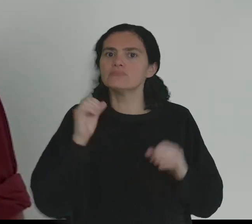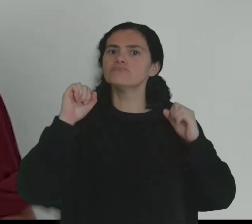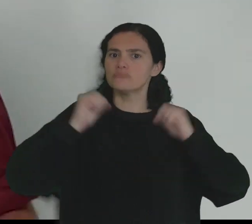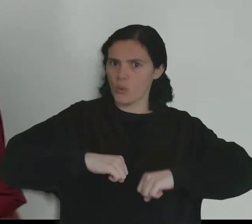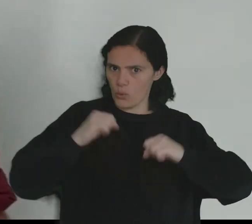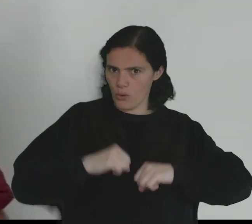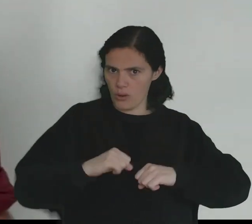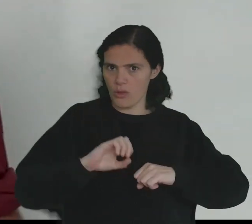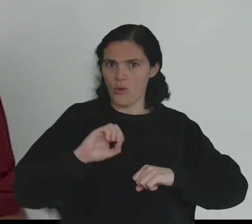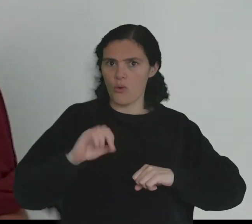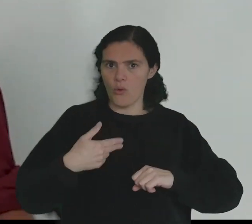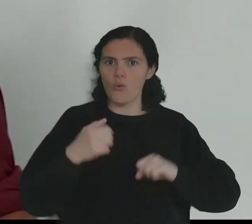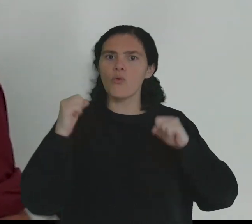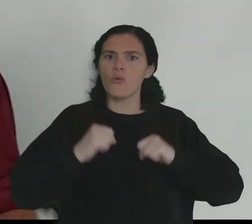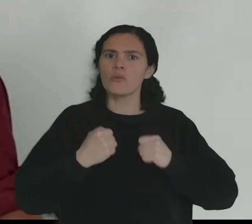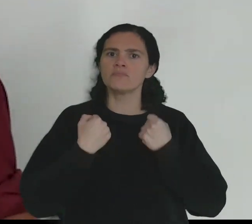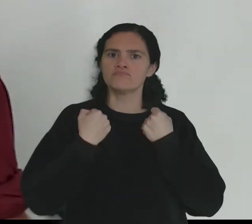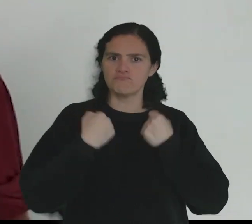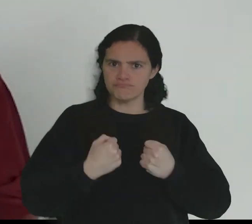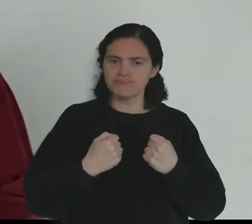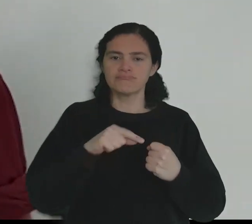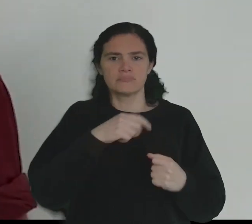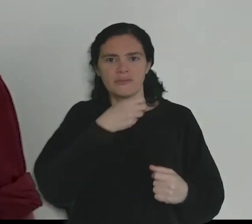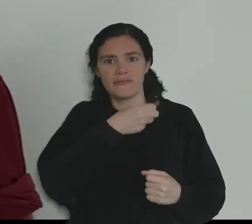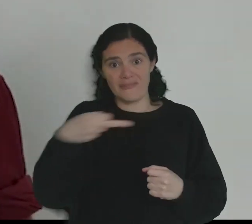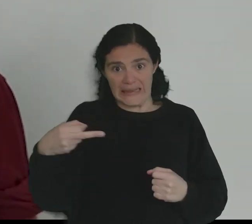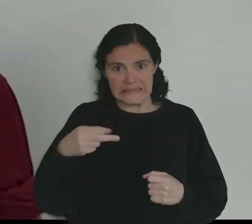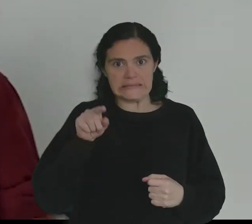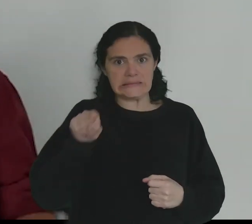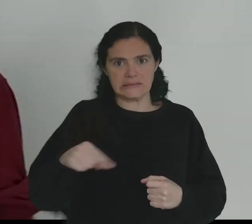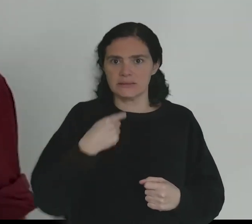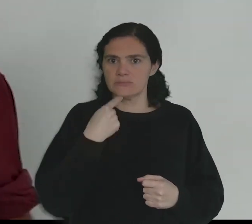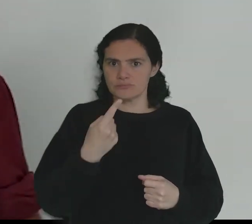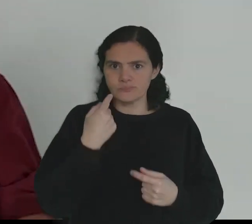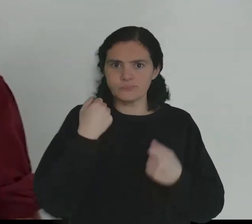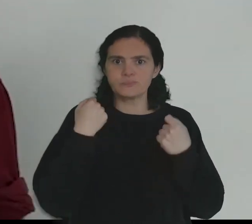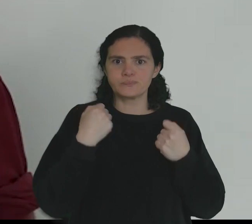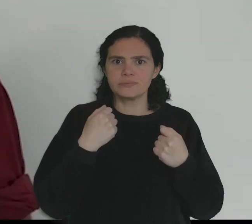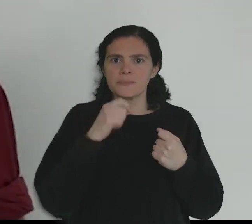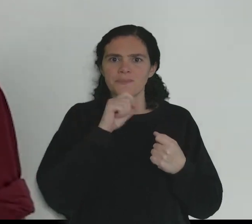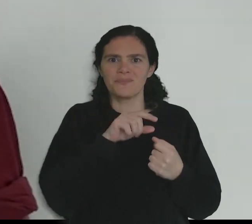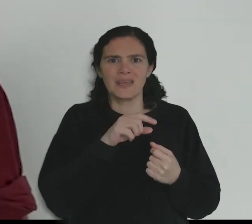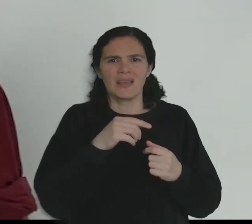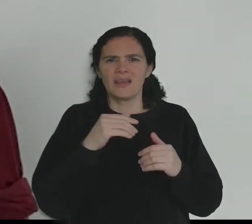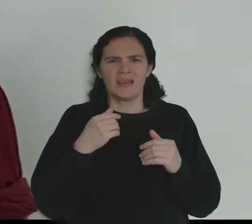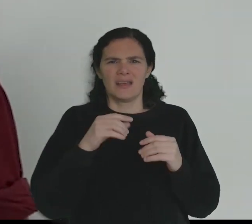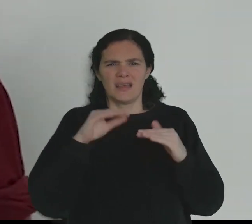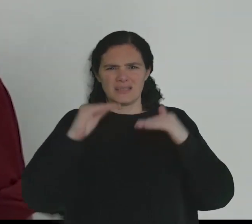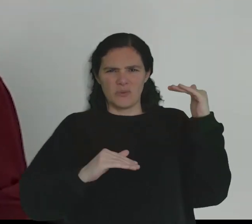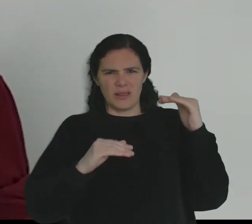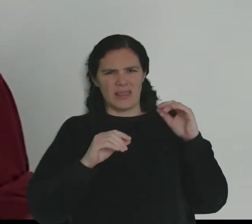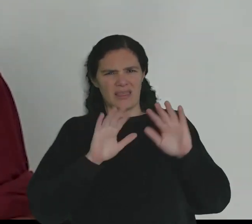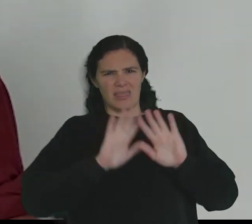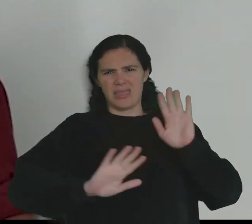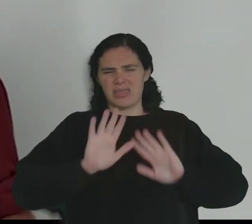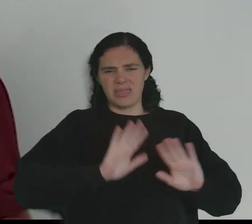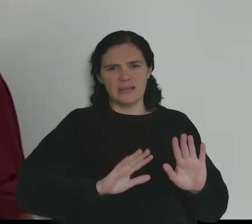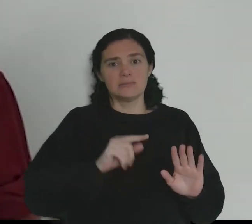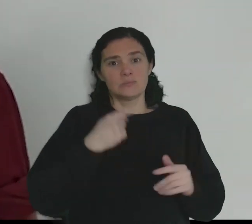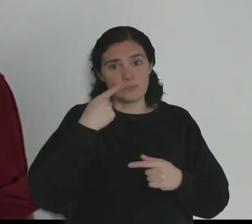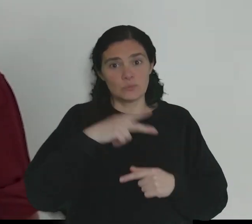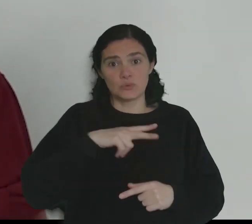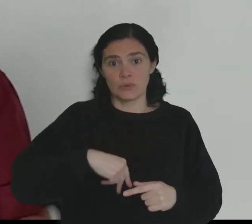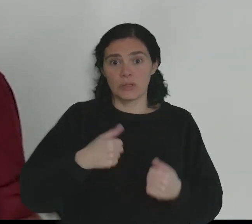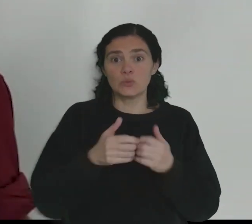afirmaram concordar, ou concordar fortemente com esta afirmação, manifestando uma forte aversão à desigualdade. Aliás,